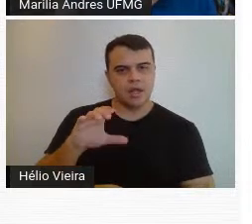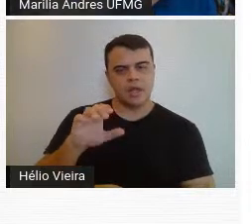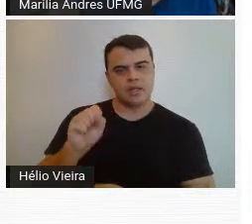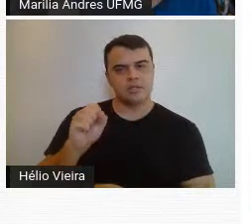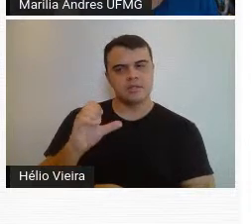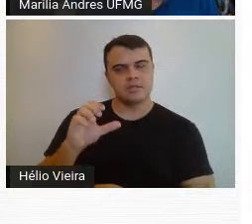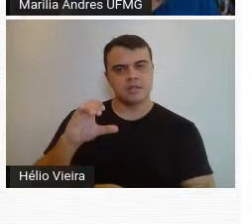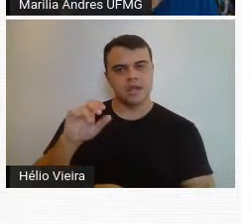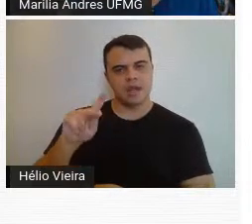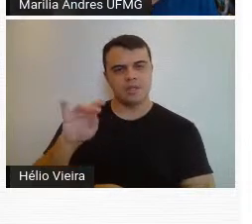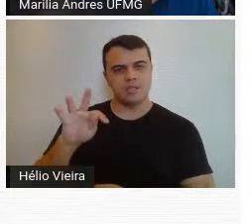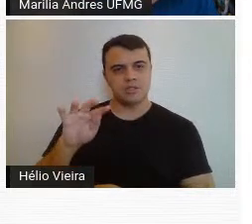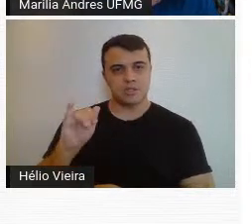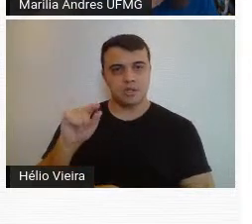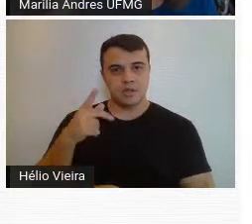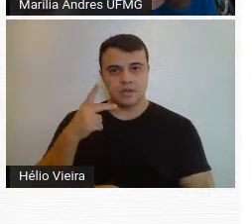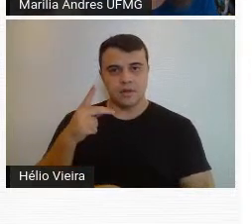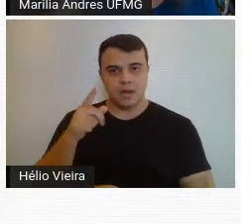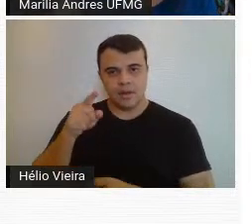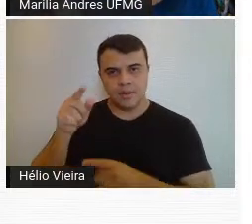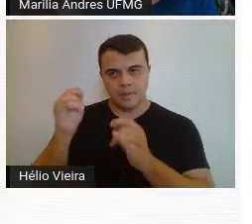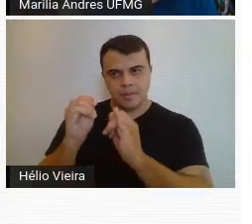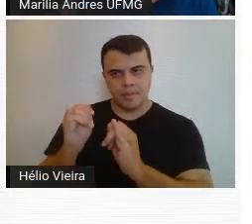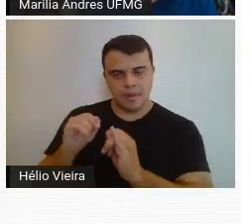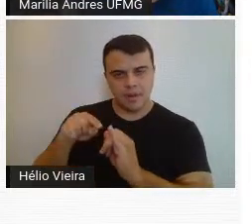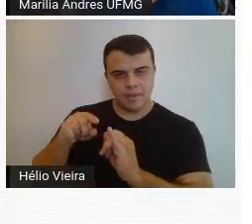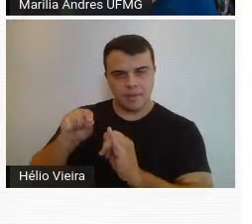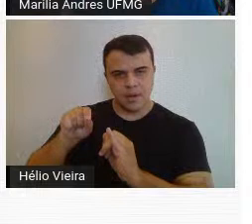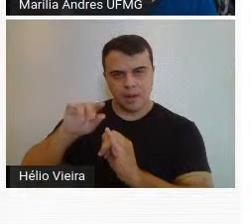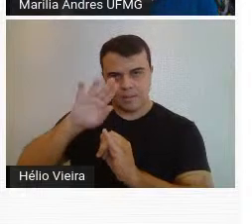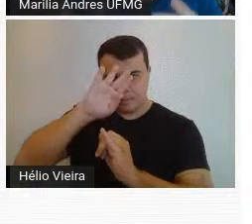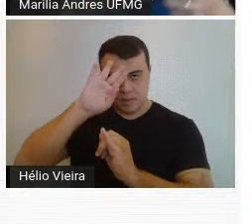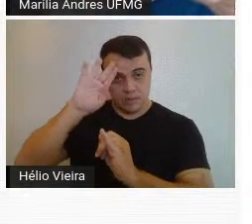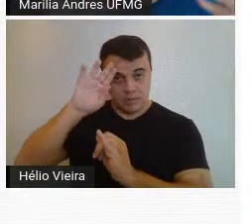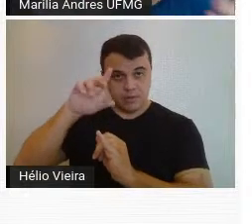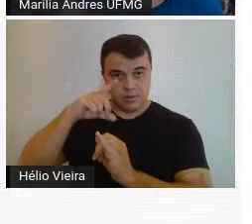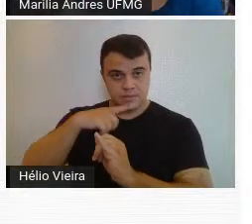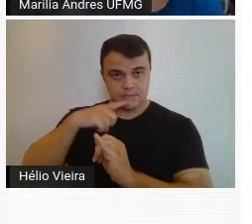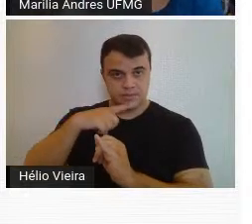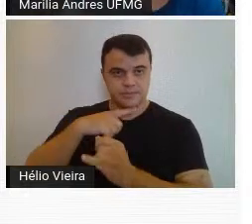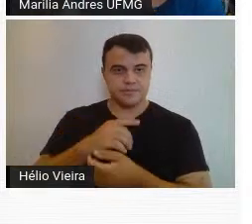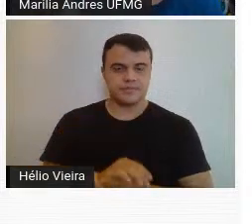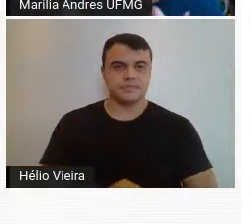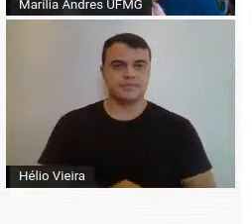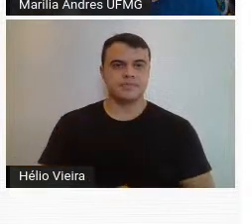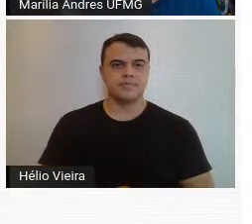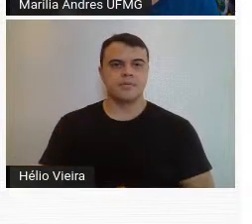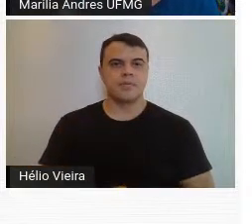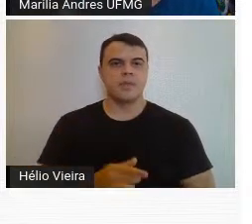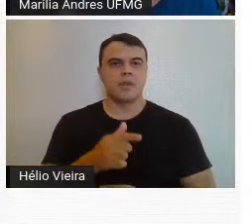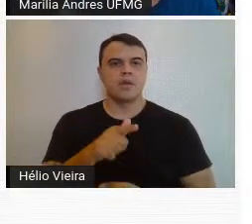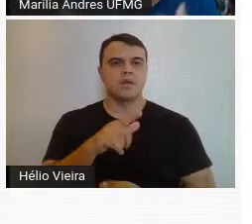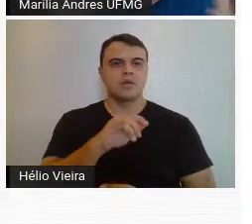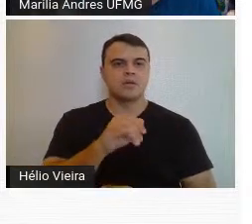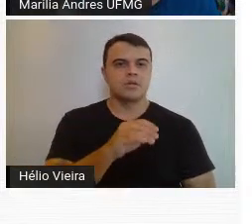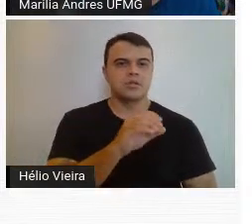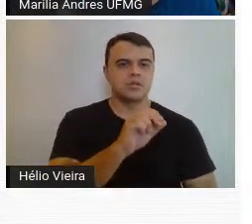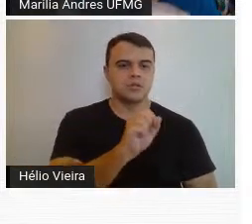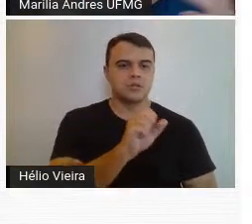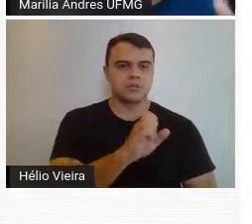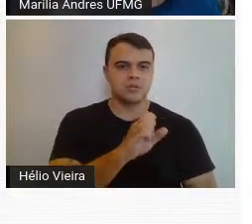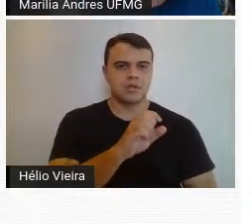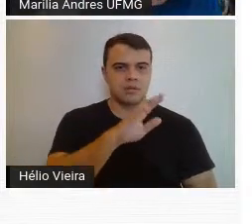Um Abraço e Mármore, que está também no Museu de Arte da Pampulha, e uma obra de José Pedrosa,